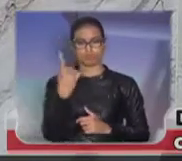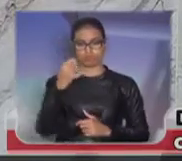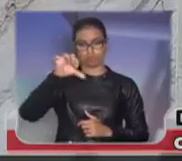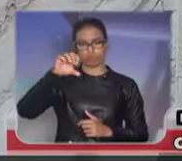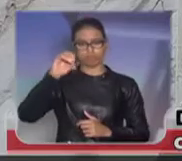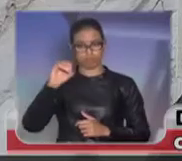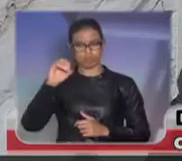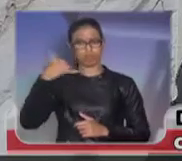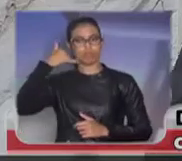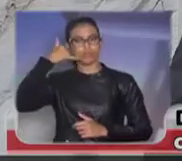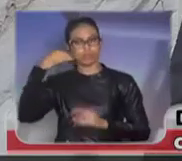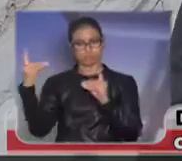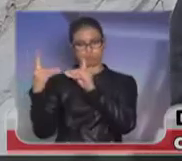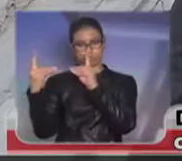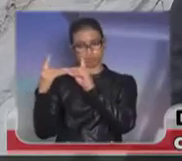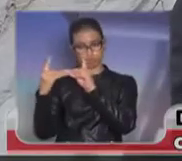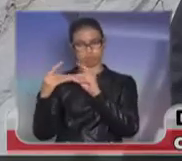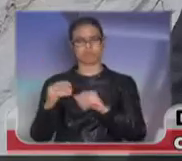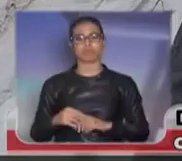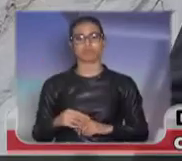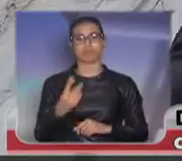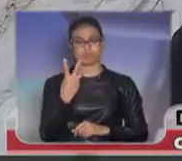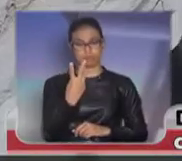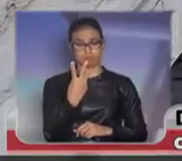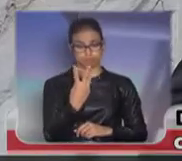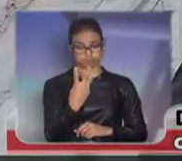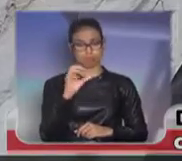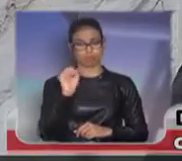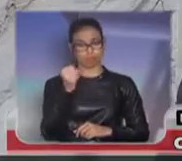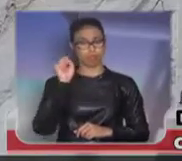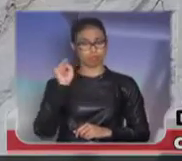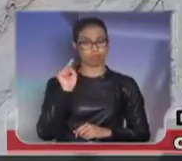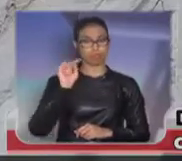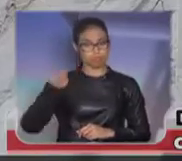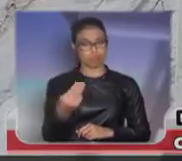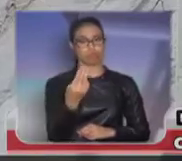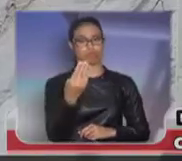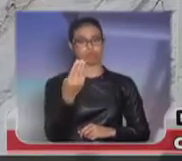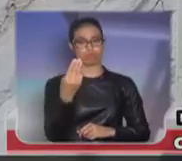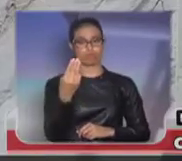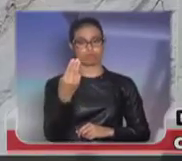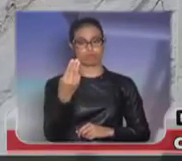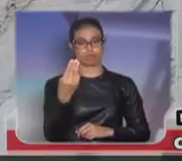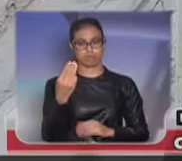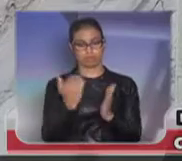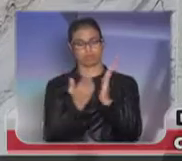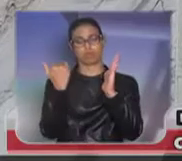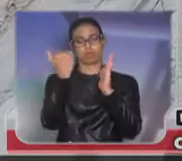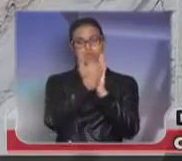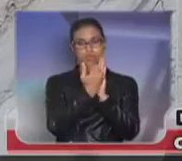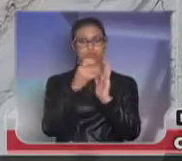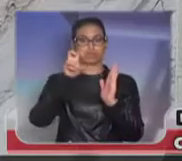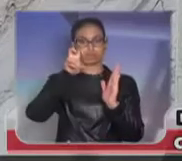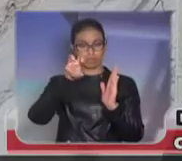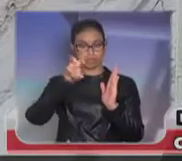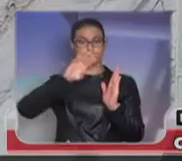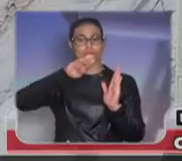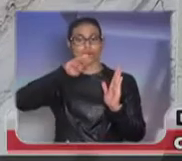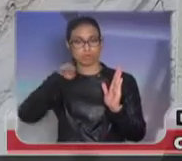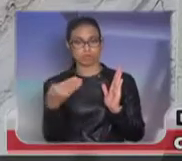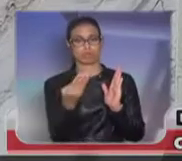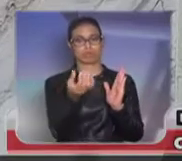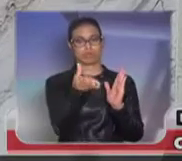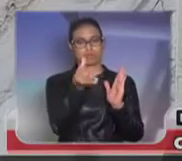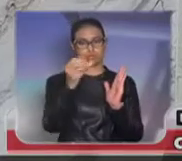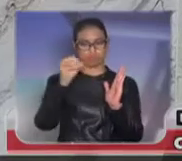Esses 38 milhões de chamadas para 190 acabaram se transformando em 5 milhões e 600 mil